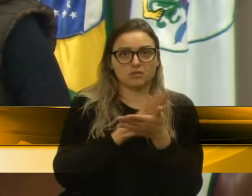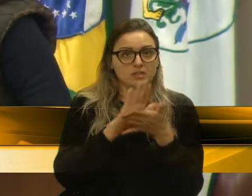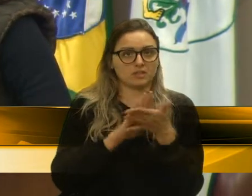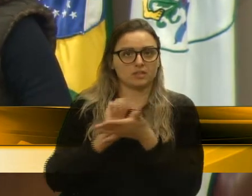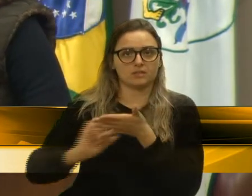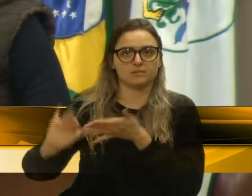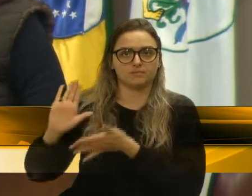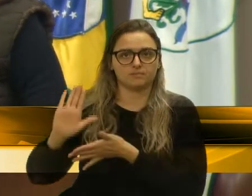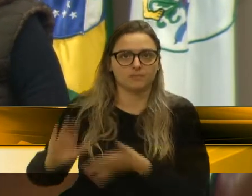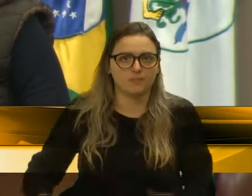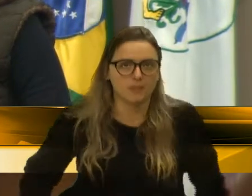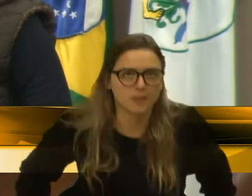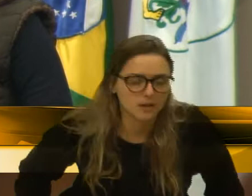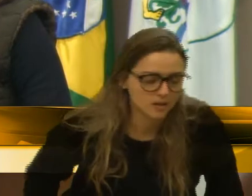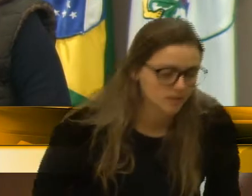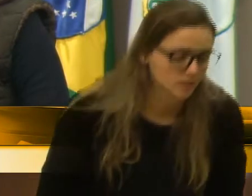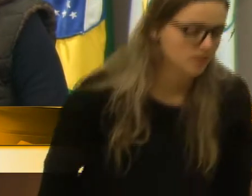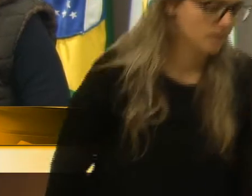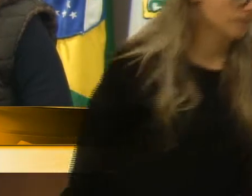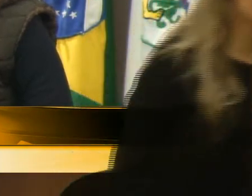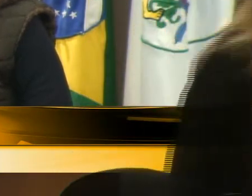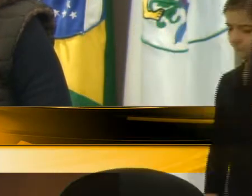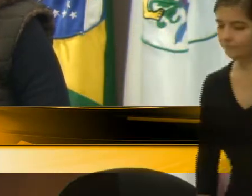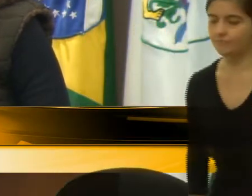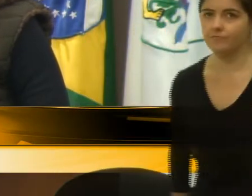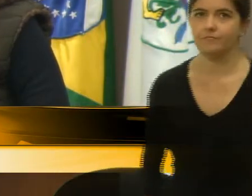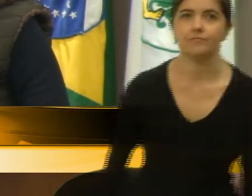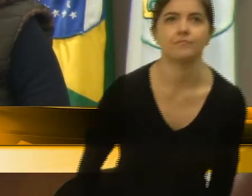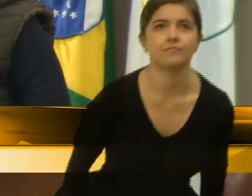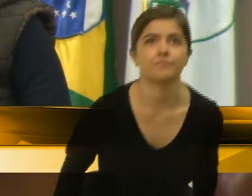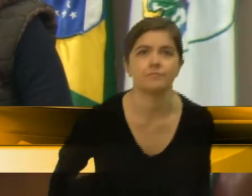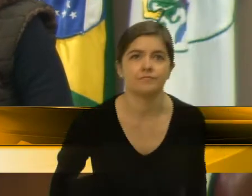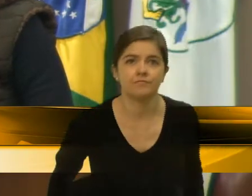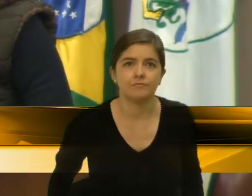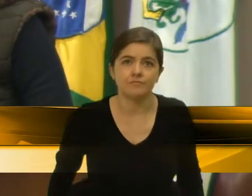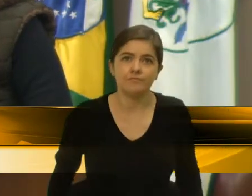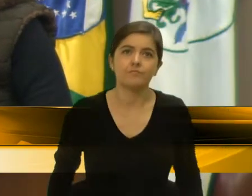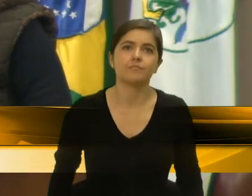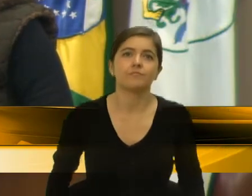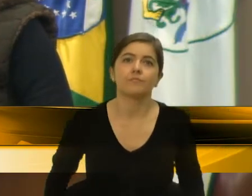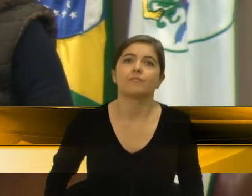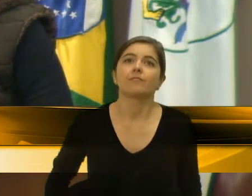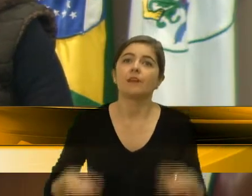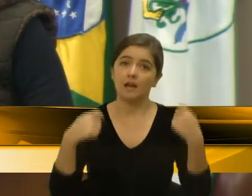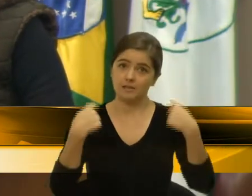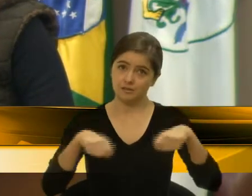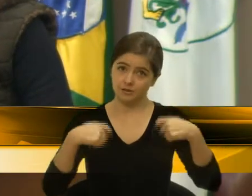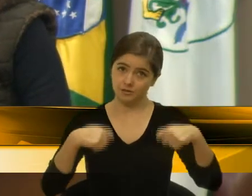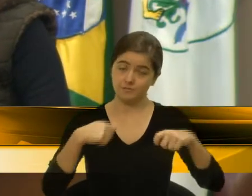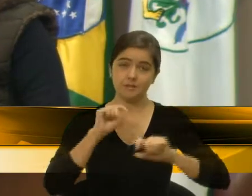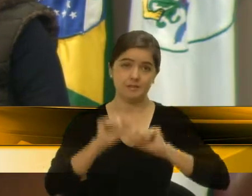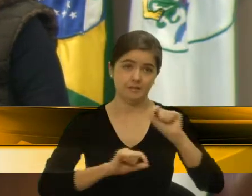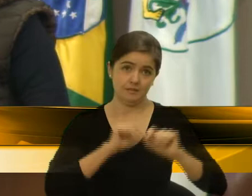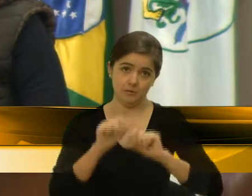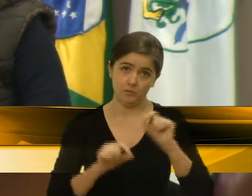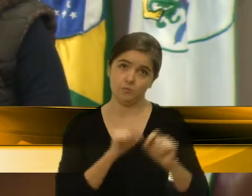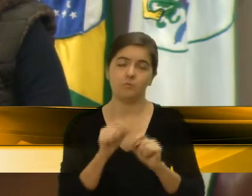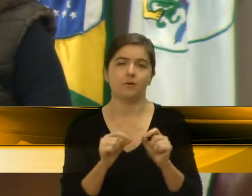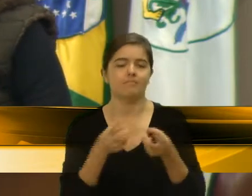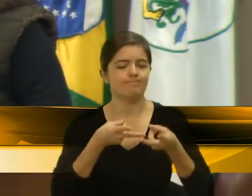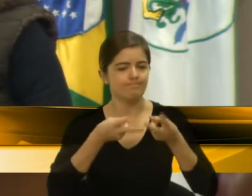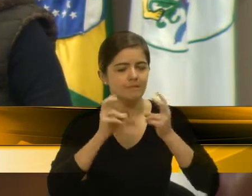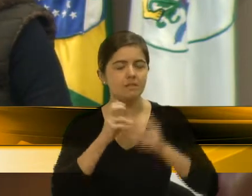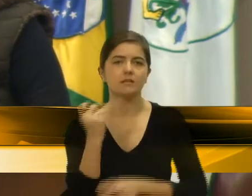uma parte, senhora. Precisamos, então, e aqui eu quero reforçar a importância desta região metropolitana e